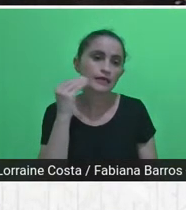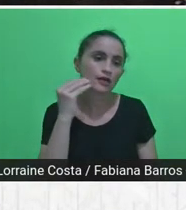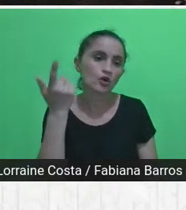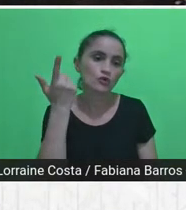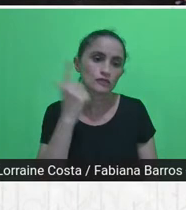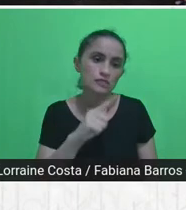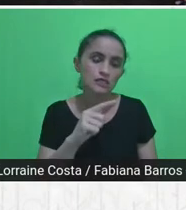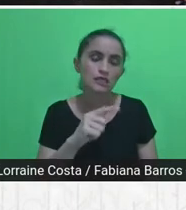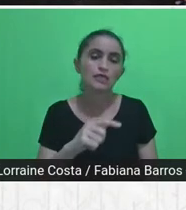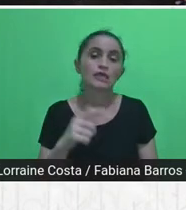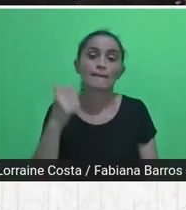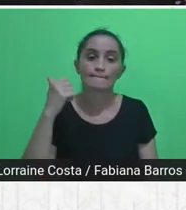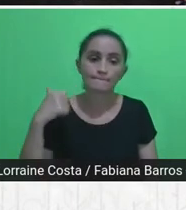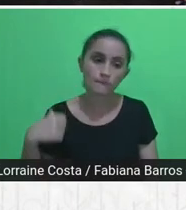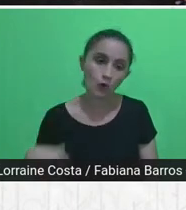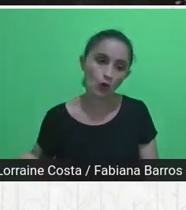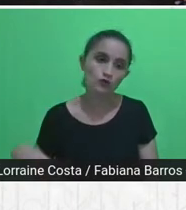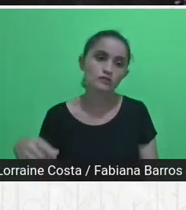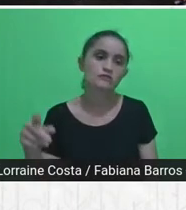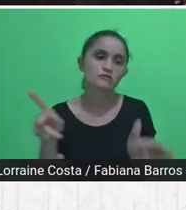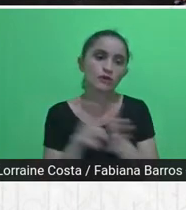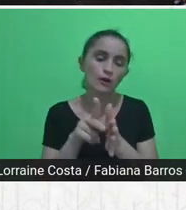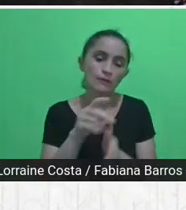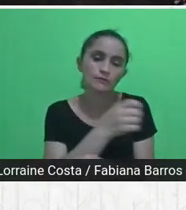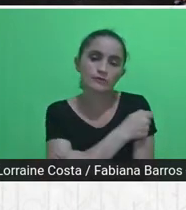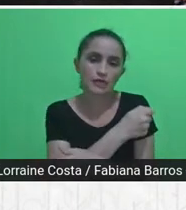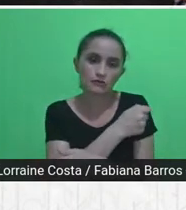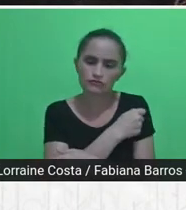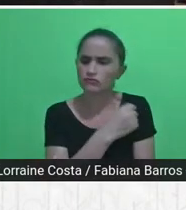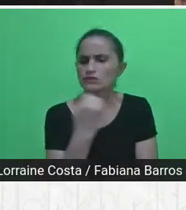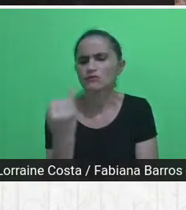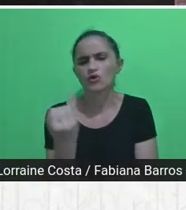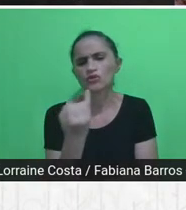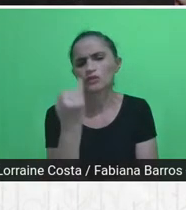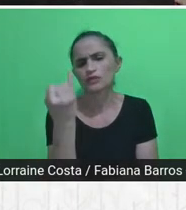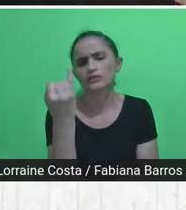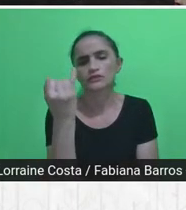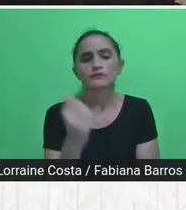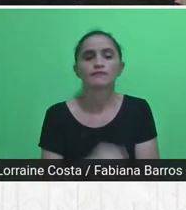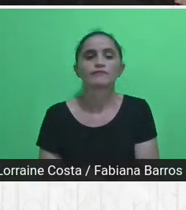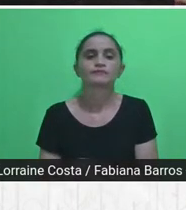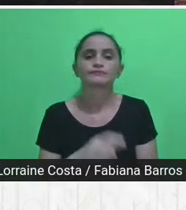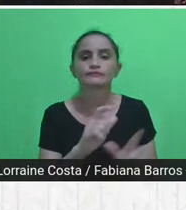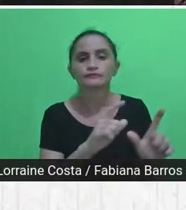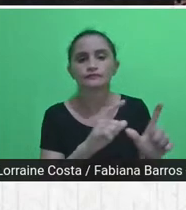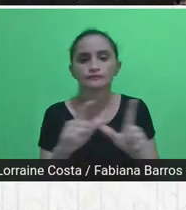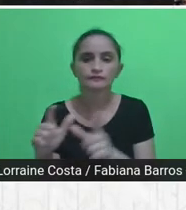bolsa para os alunos, né, o que é muito importante. Pode passar, por favor.